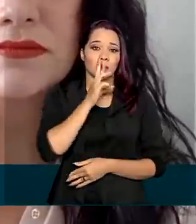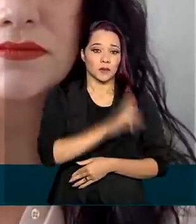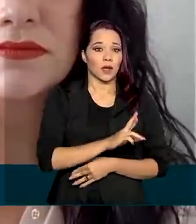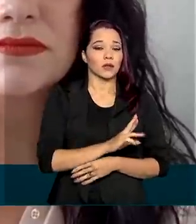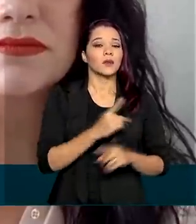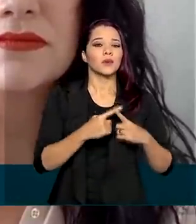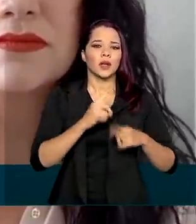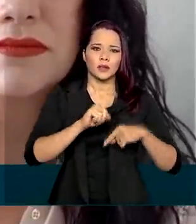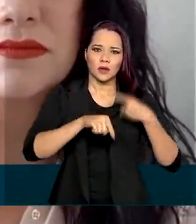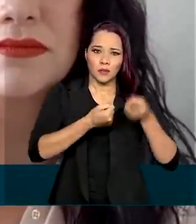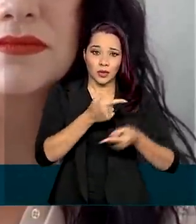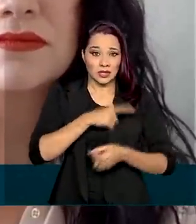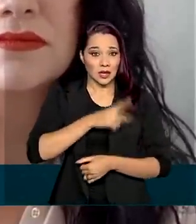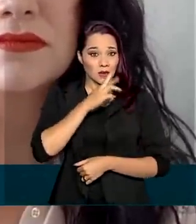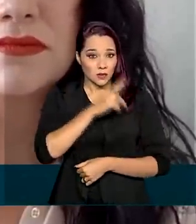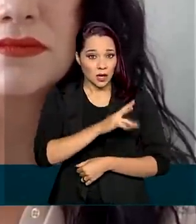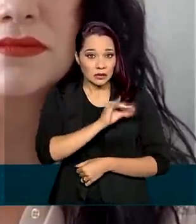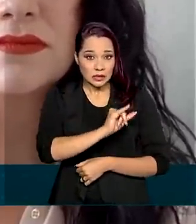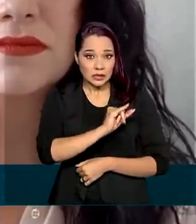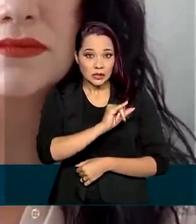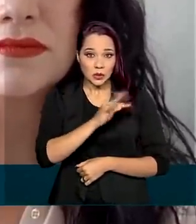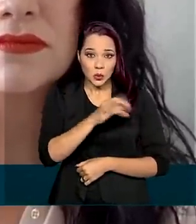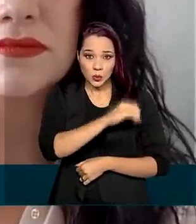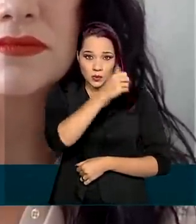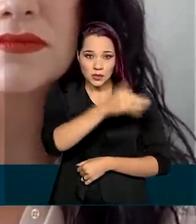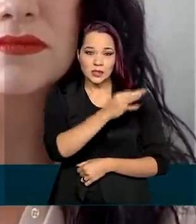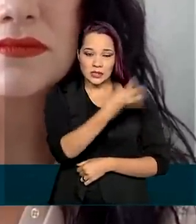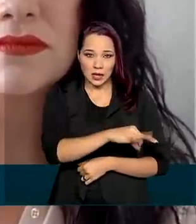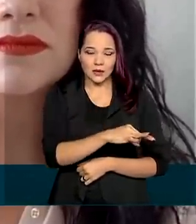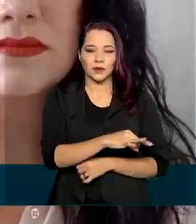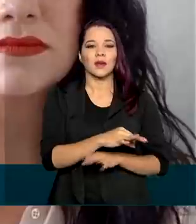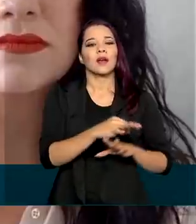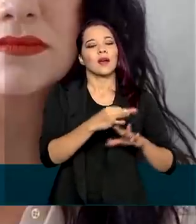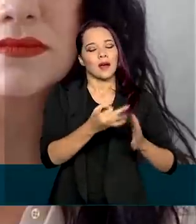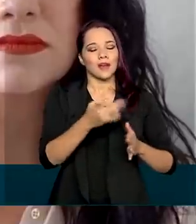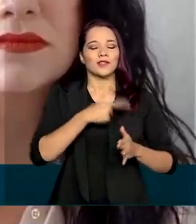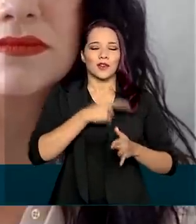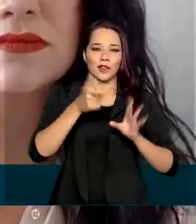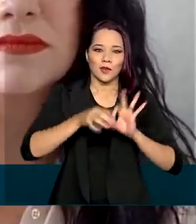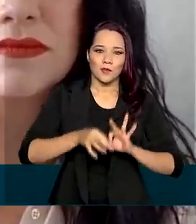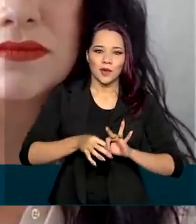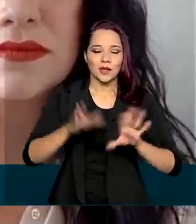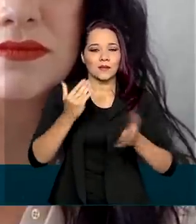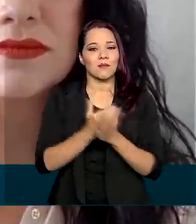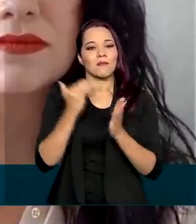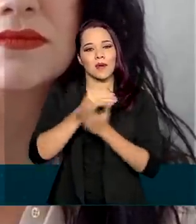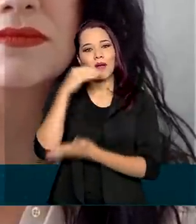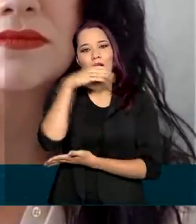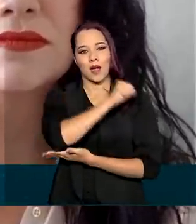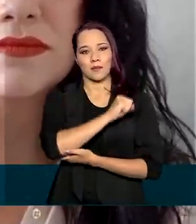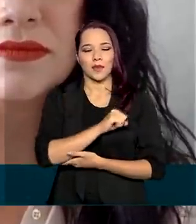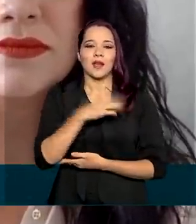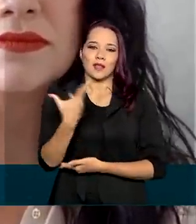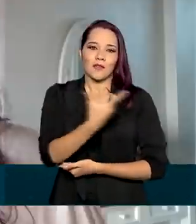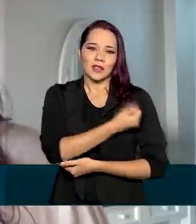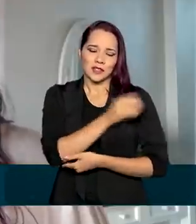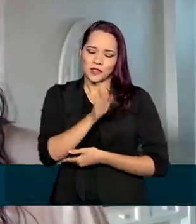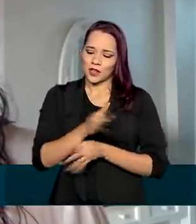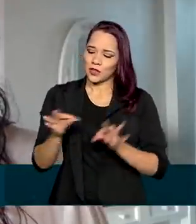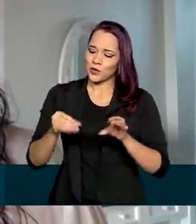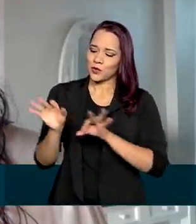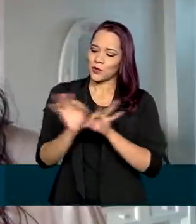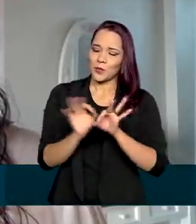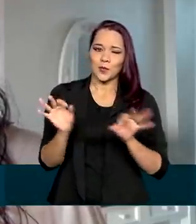Porque quando tiver o resultado, se der tudo certo, provavelmente daí a liberação vai ser mais rápida, daí as vacinas já estão prontas.